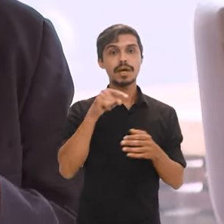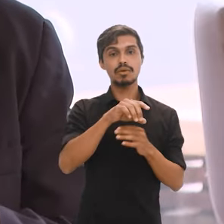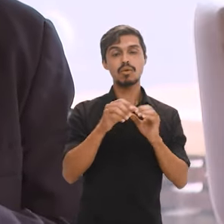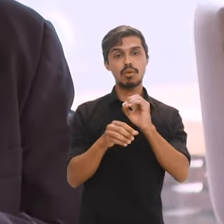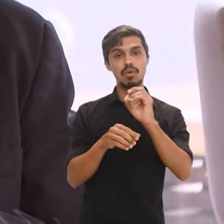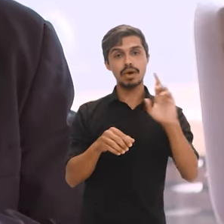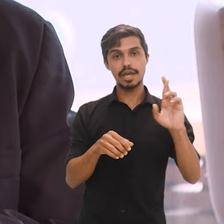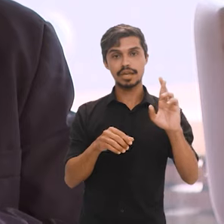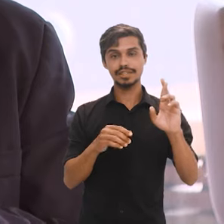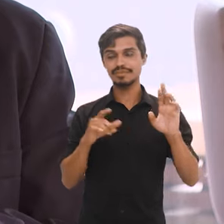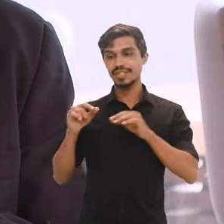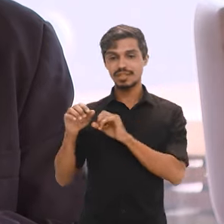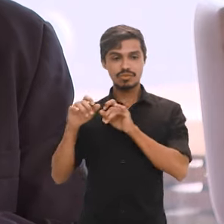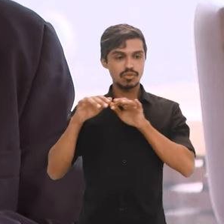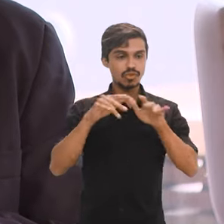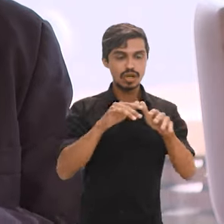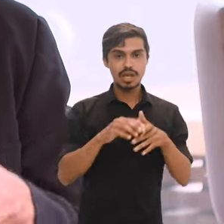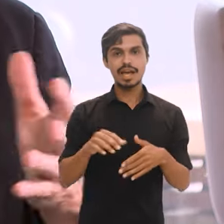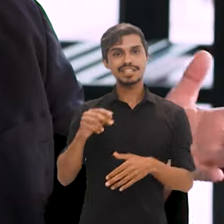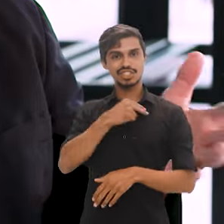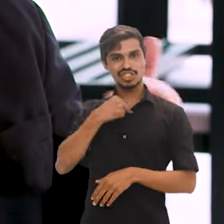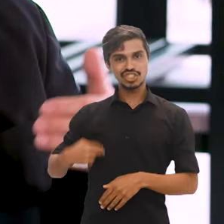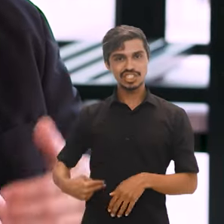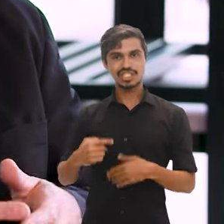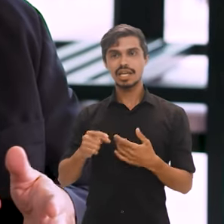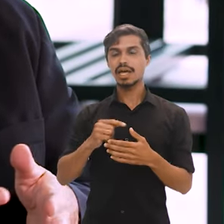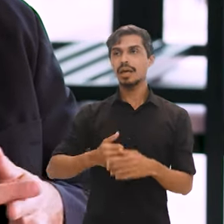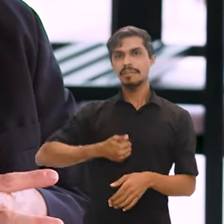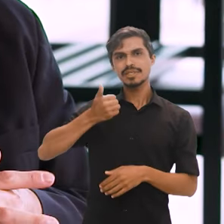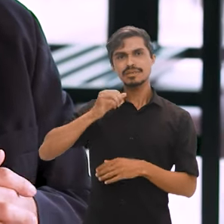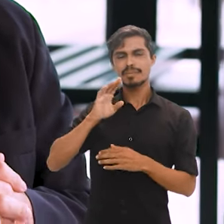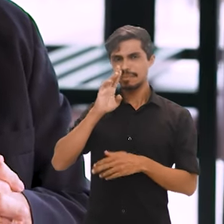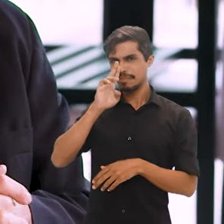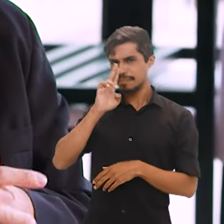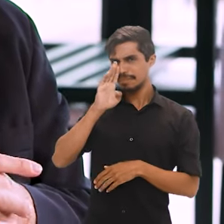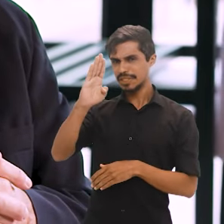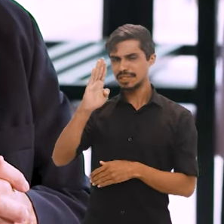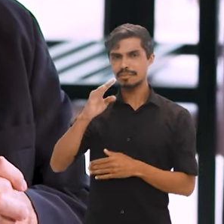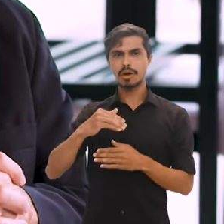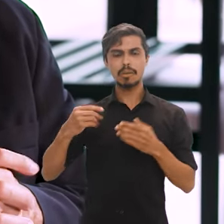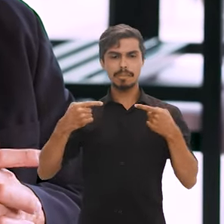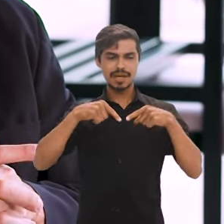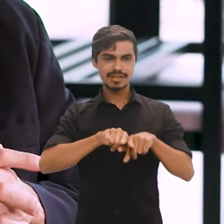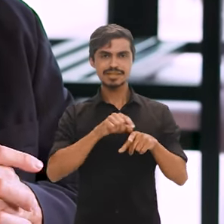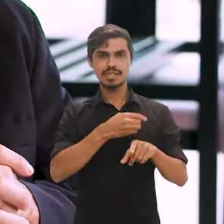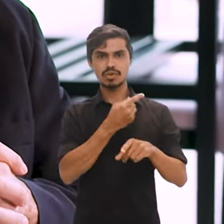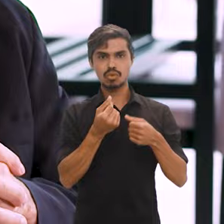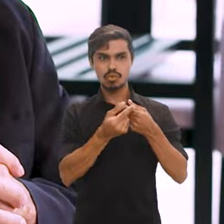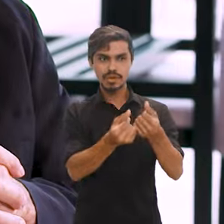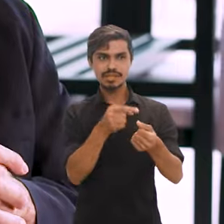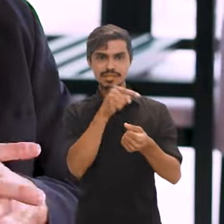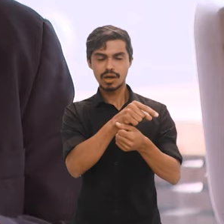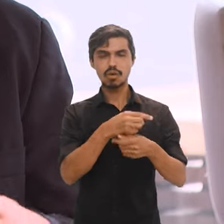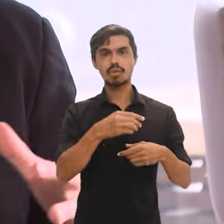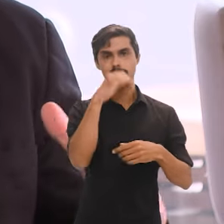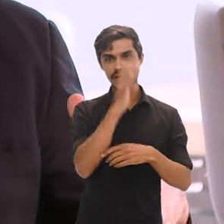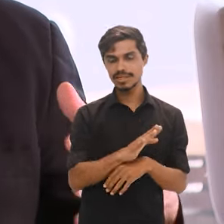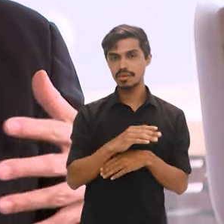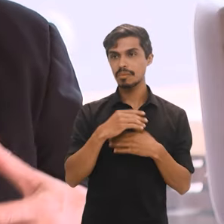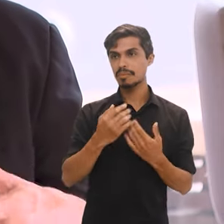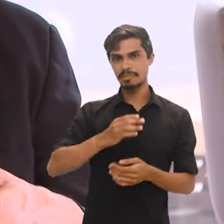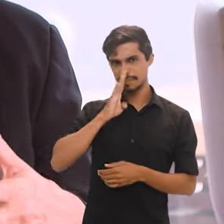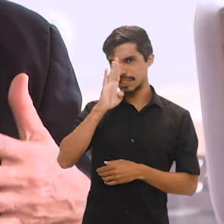cada vez com maior importância econômica. A China é o principal parceiro comercial do Brasil já desde 2009, por exemplo. Então, há